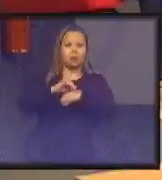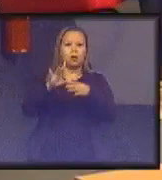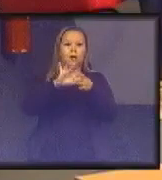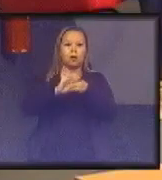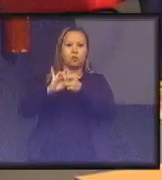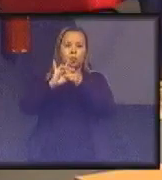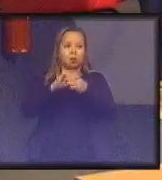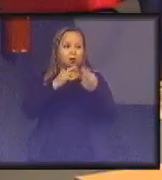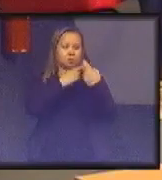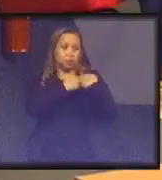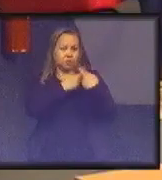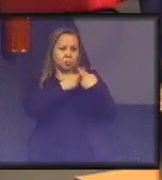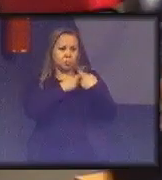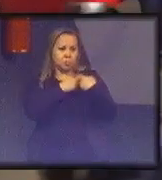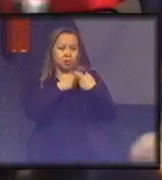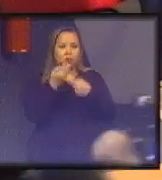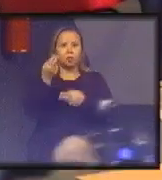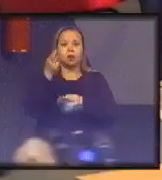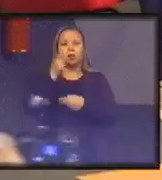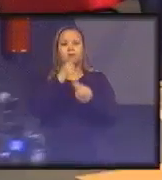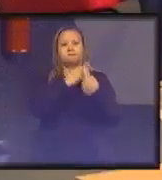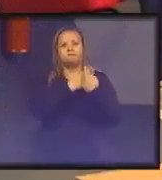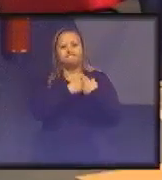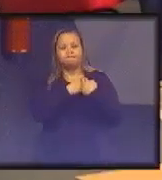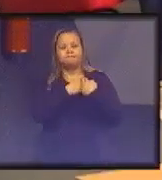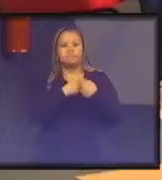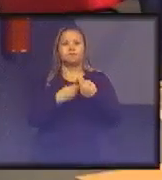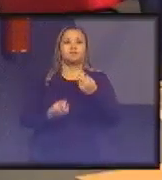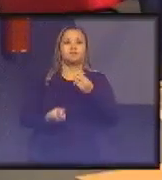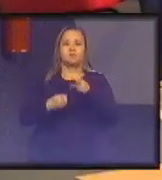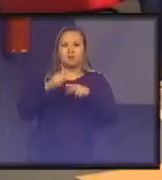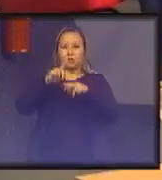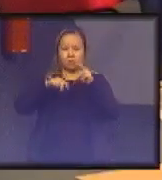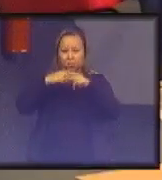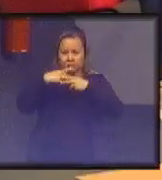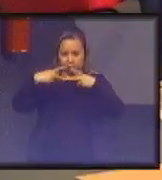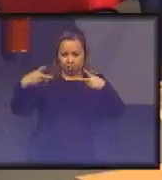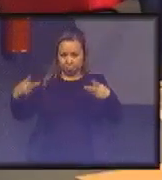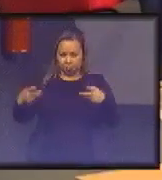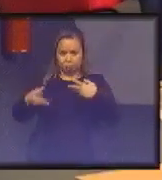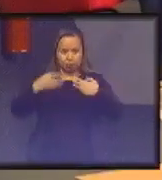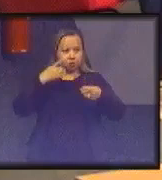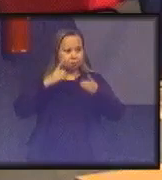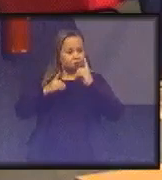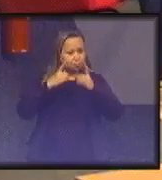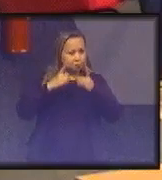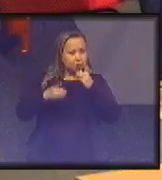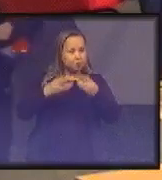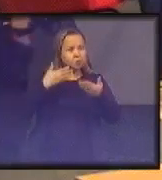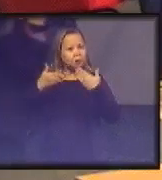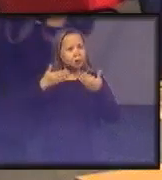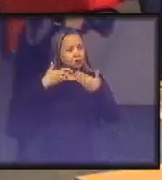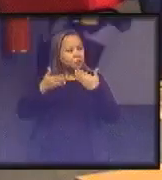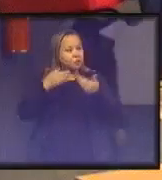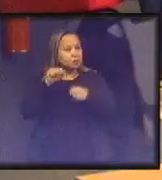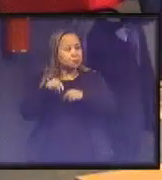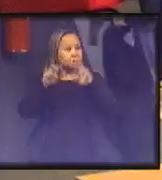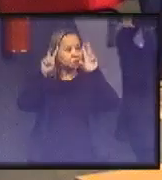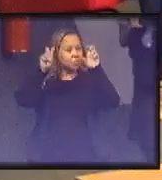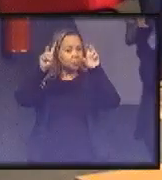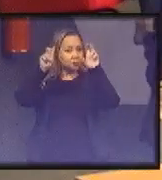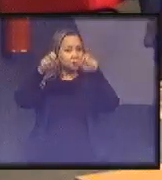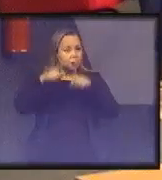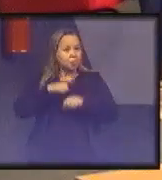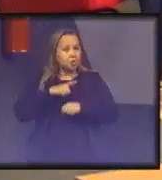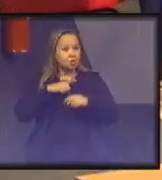responsável. E, para a gente debater, para a gente conversar um pouco sobre esse assunto, nós